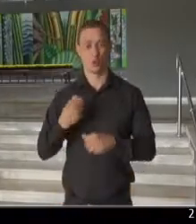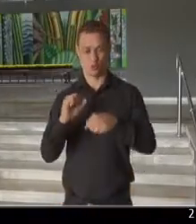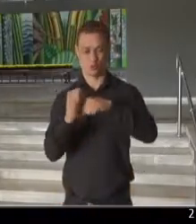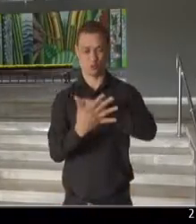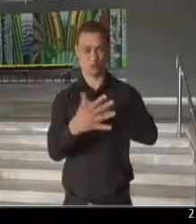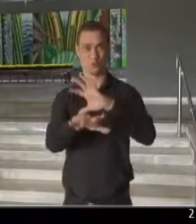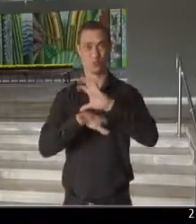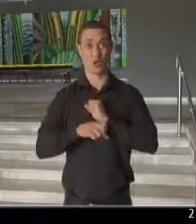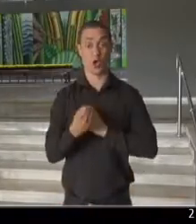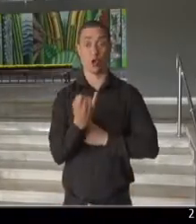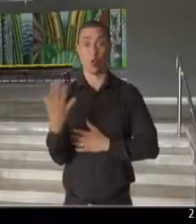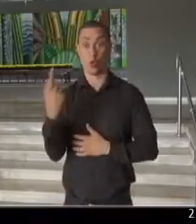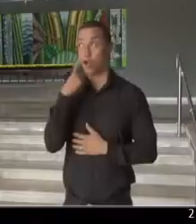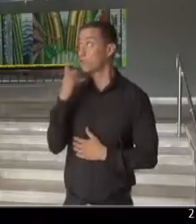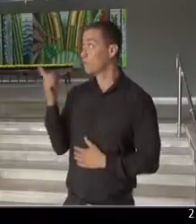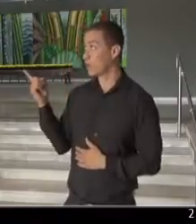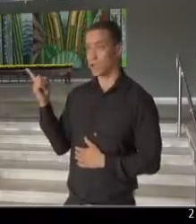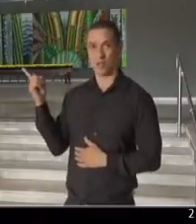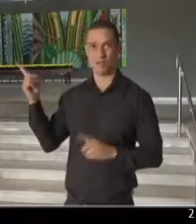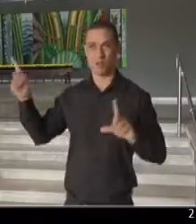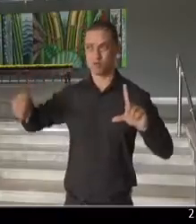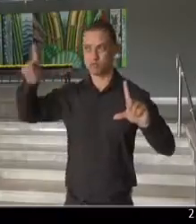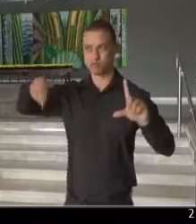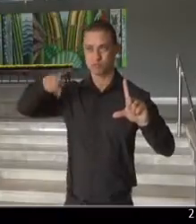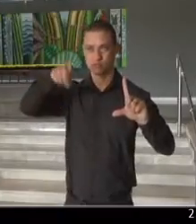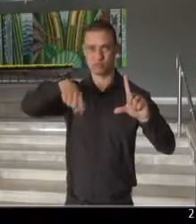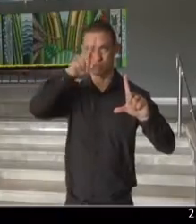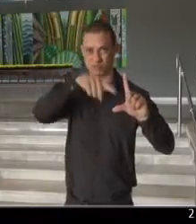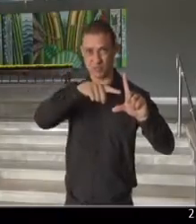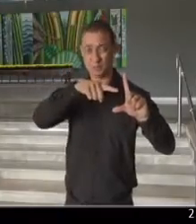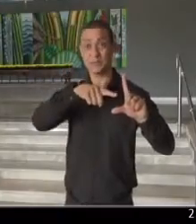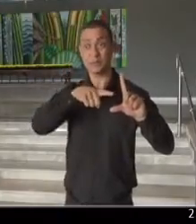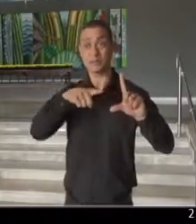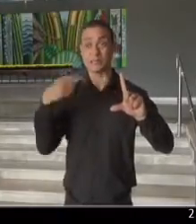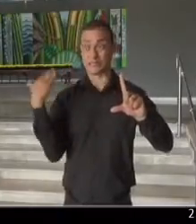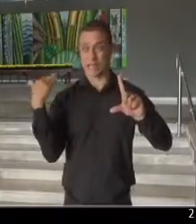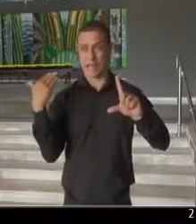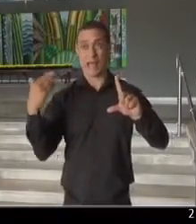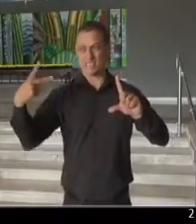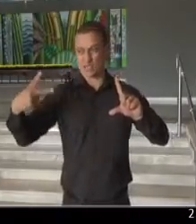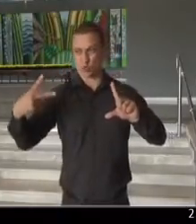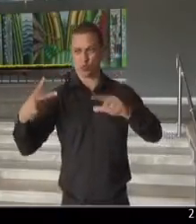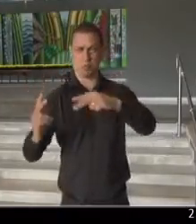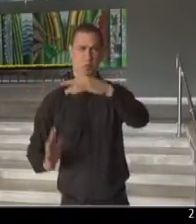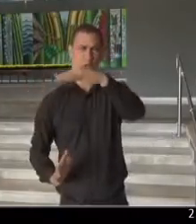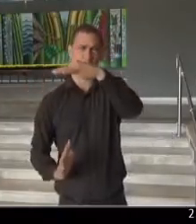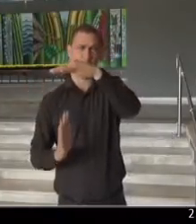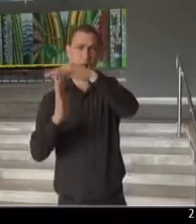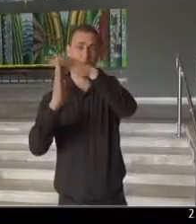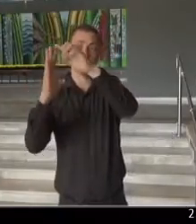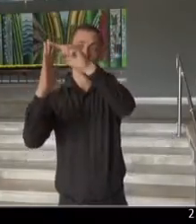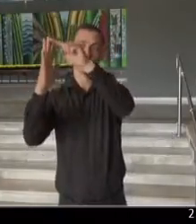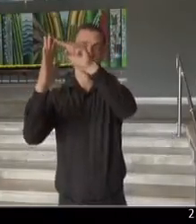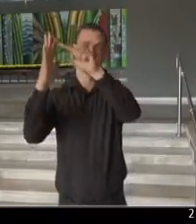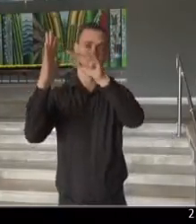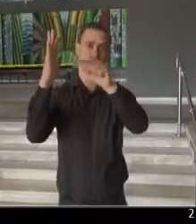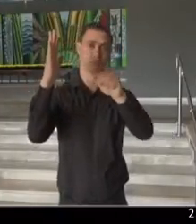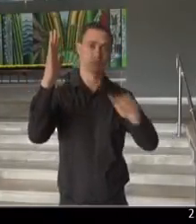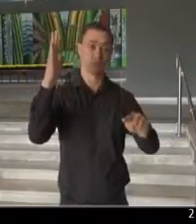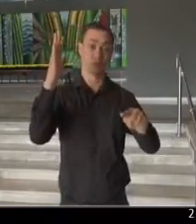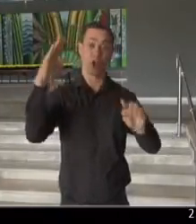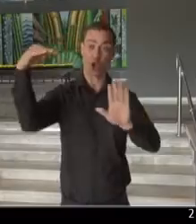estejamos vendo que do pico dessa nossa segunda onda, nós tivemos uma queda de